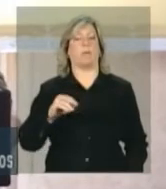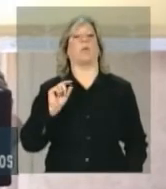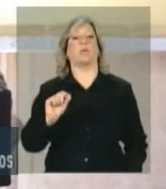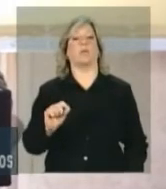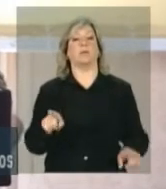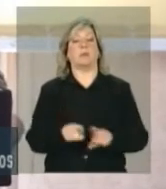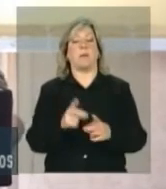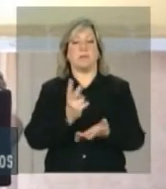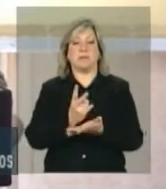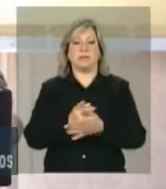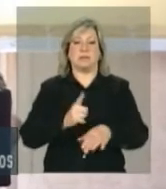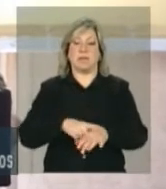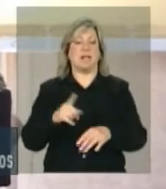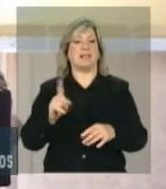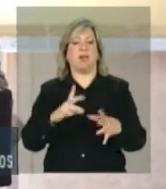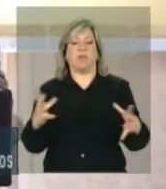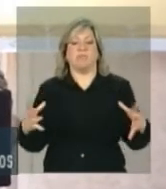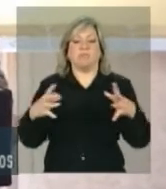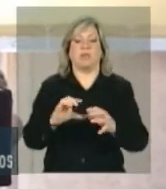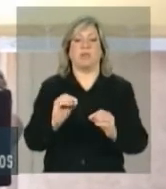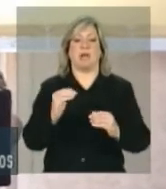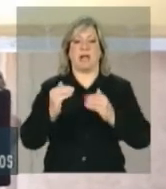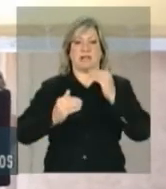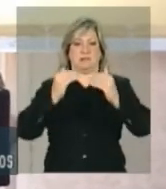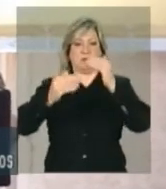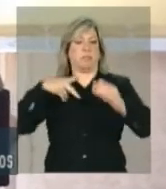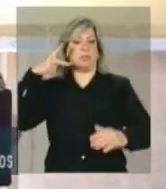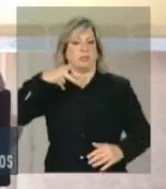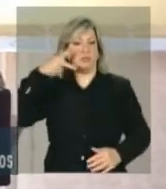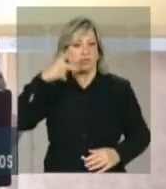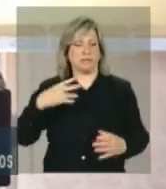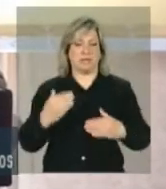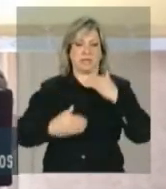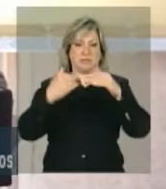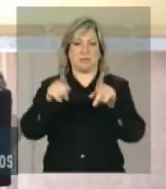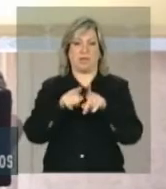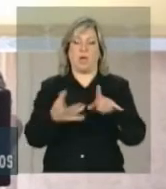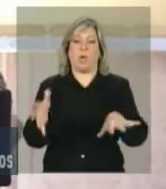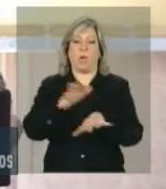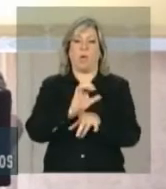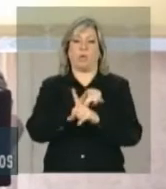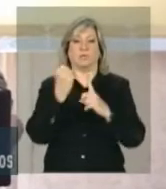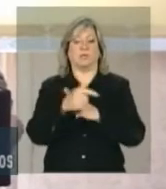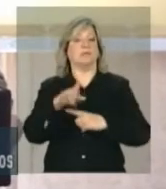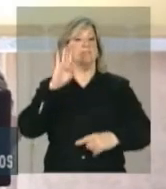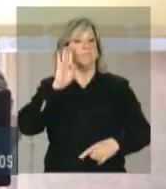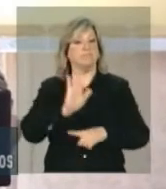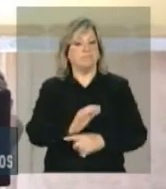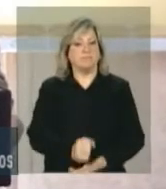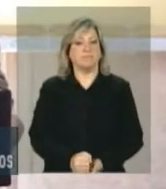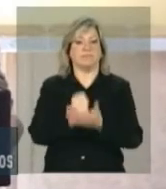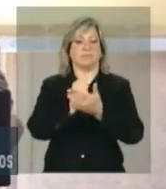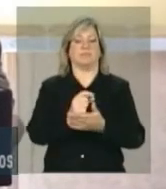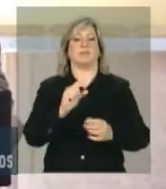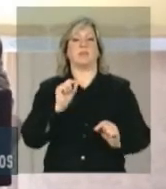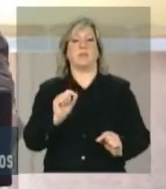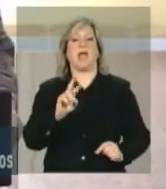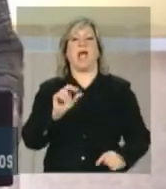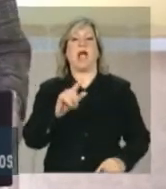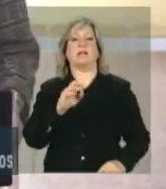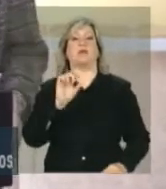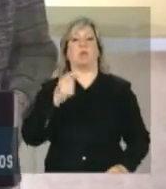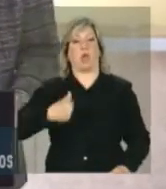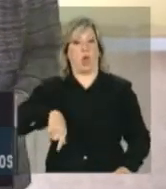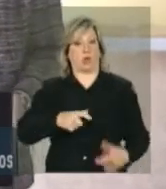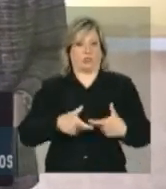as políticas de crescimento e de inclusão social, que são a principal defesa e razão do nosso